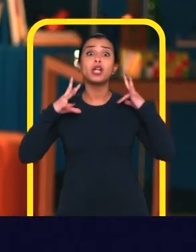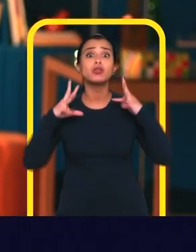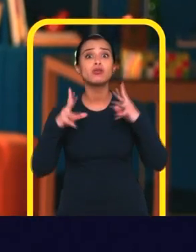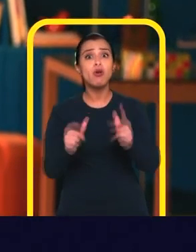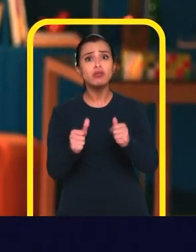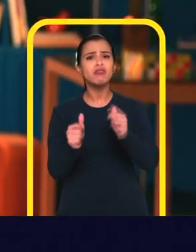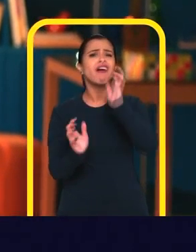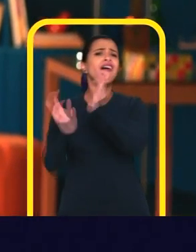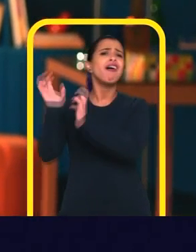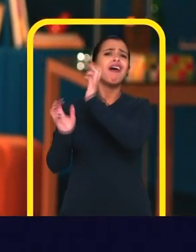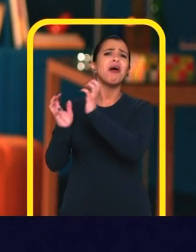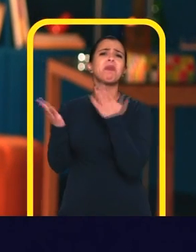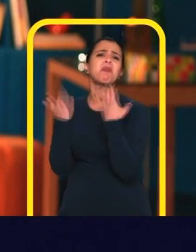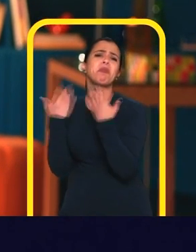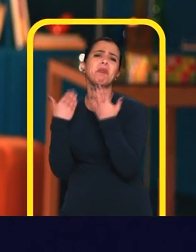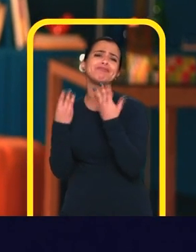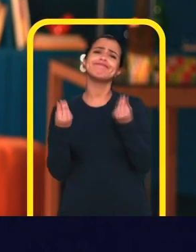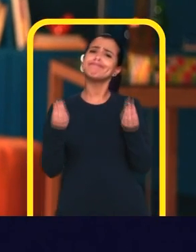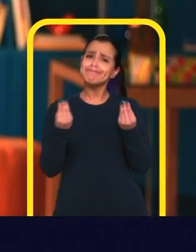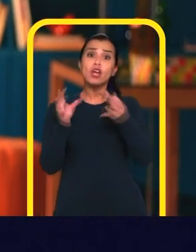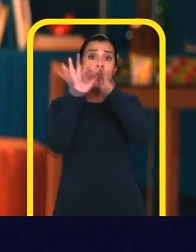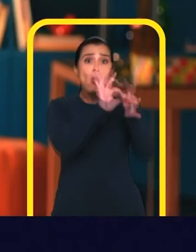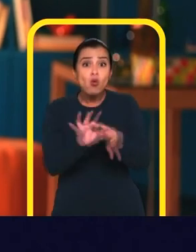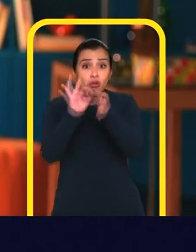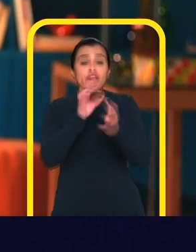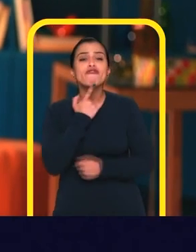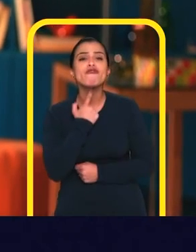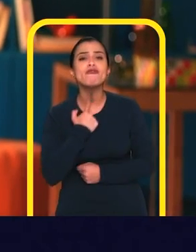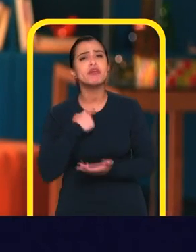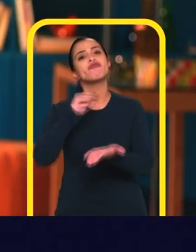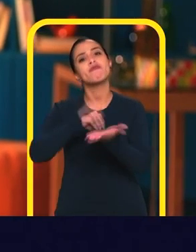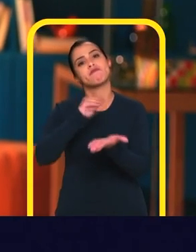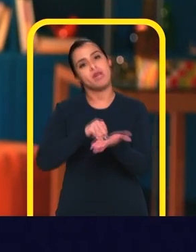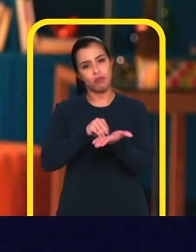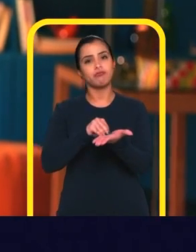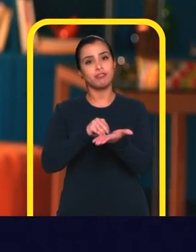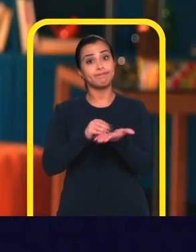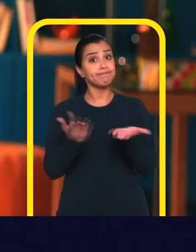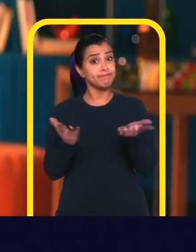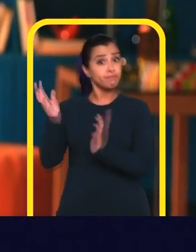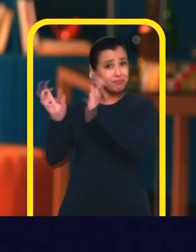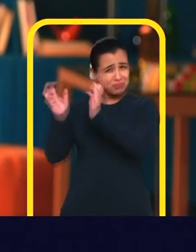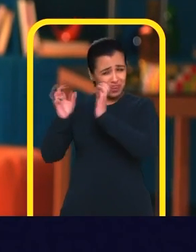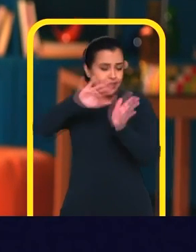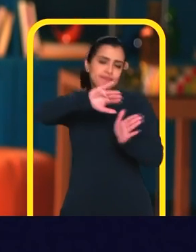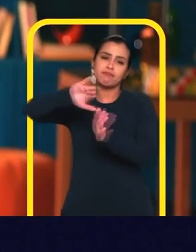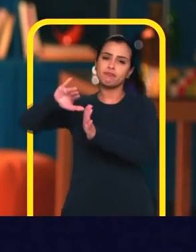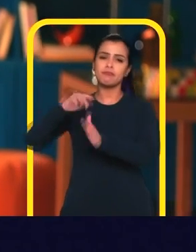uma decepção para todo mundo Muita briga, bate-boca, falta união e vontade de fazer mais pelo Brasil